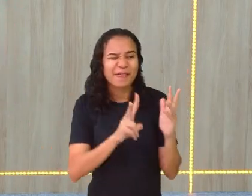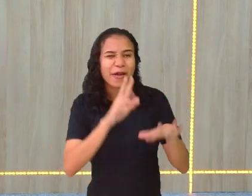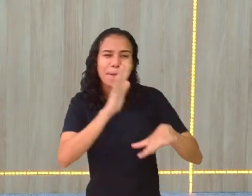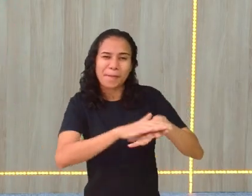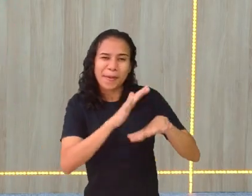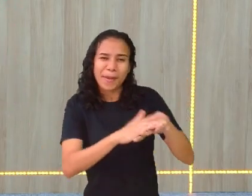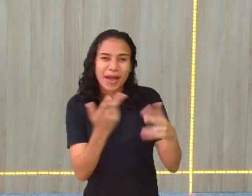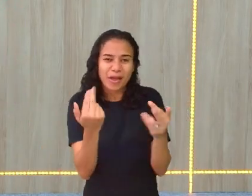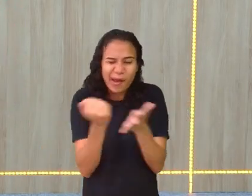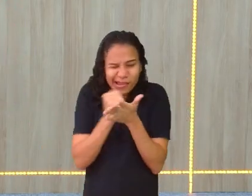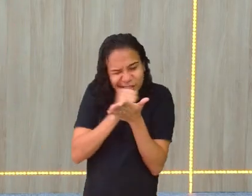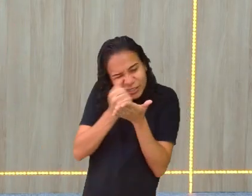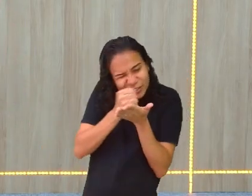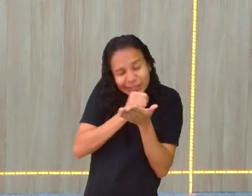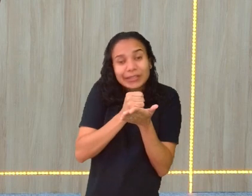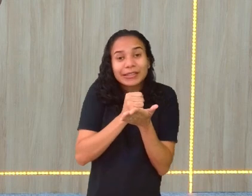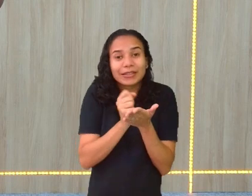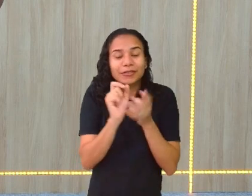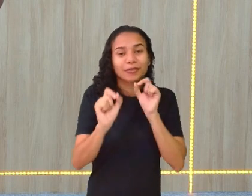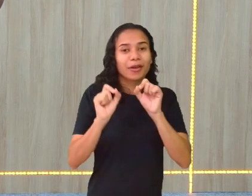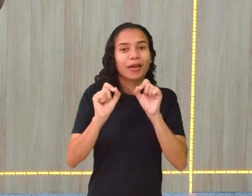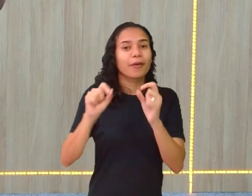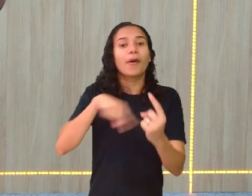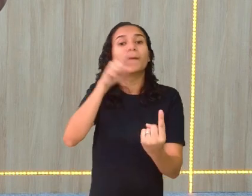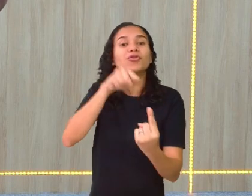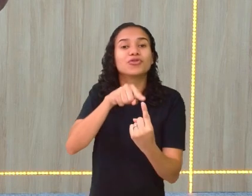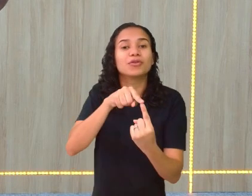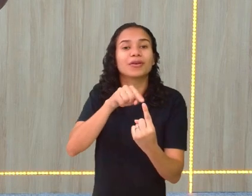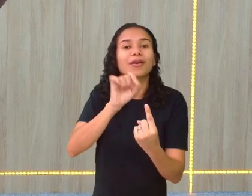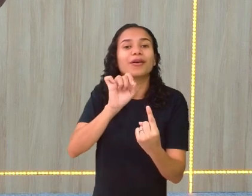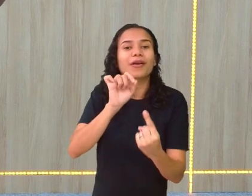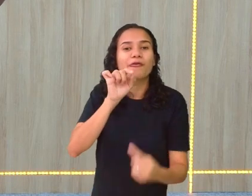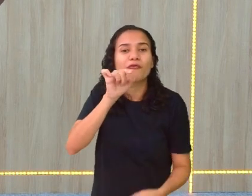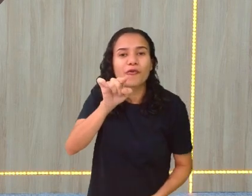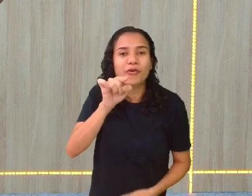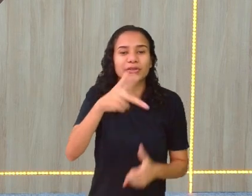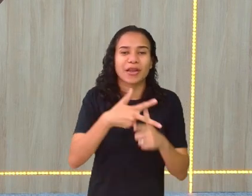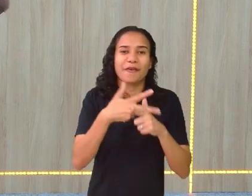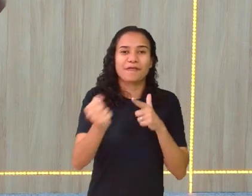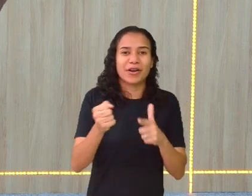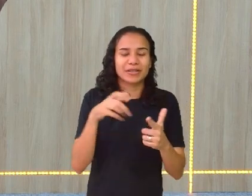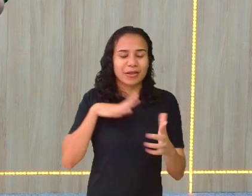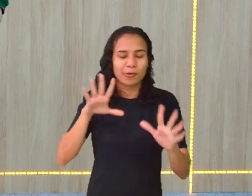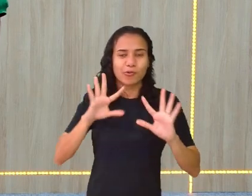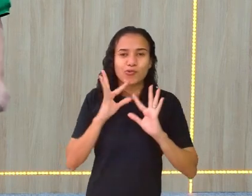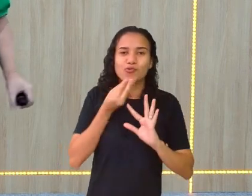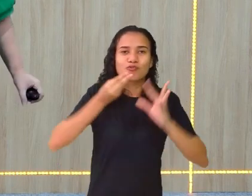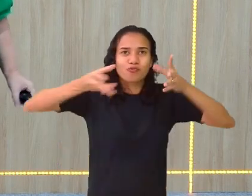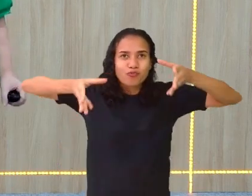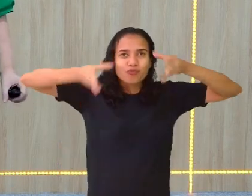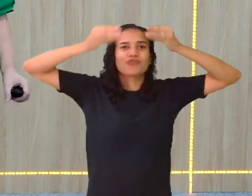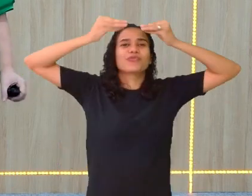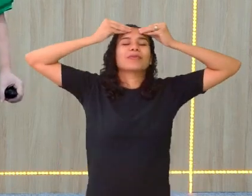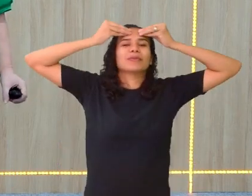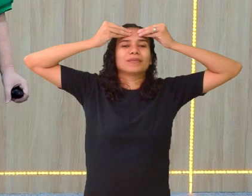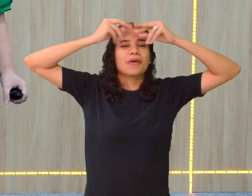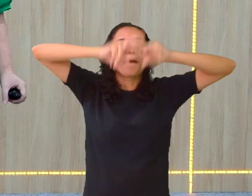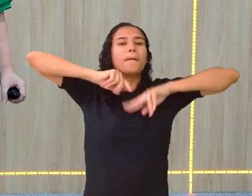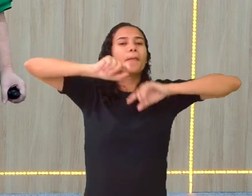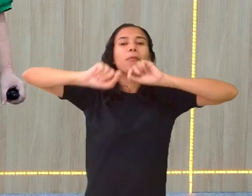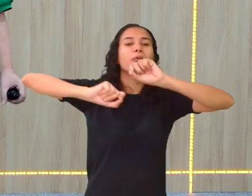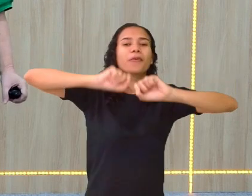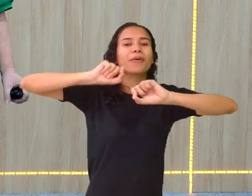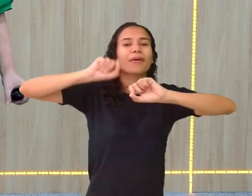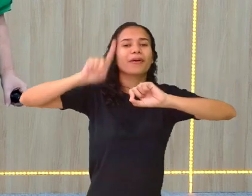como aqueles joguinhos, onde o quê? Qual é a meta? A meta é você se apropriar do conhecimento. Por quê?